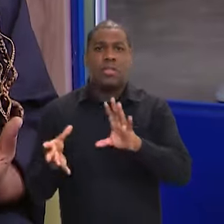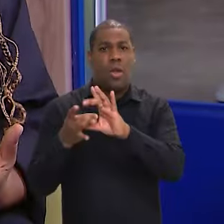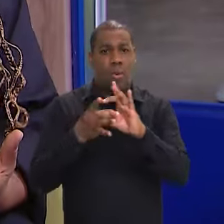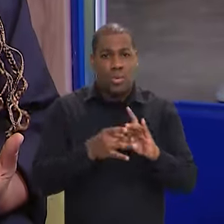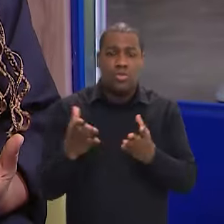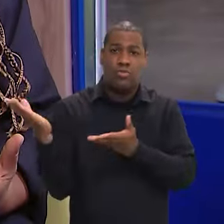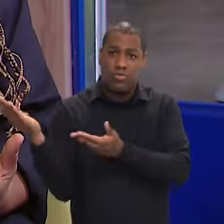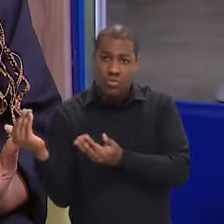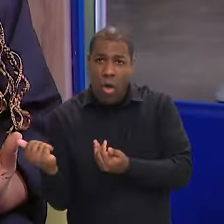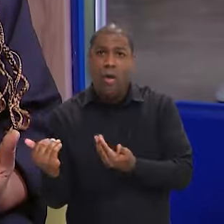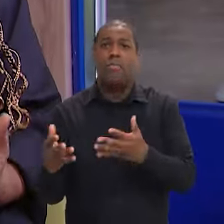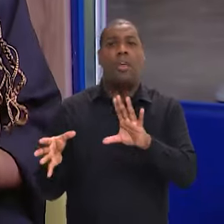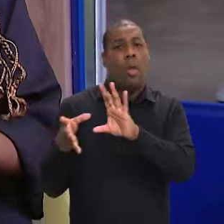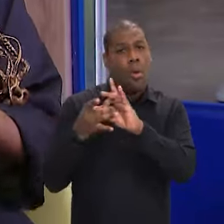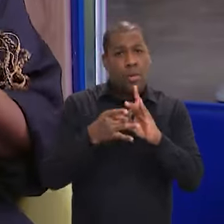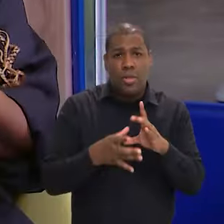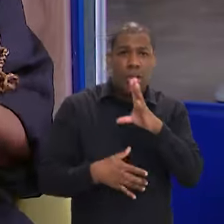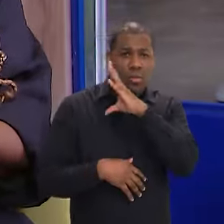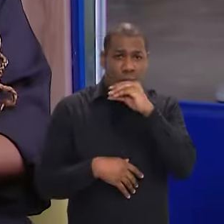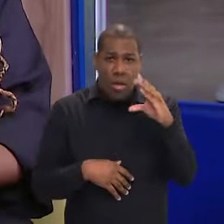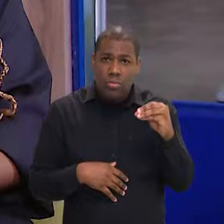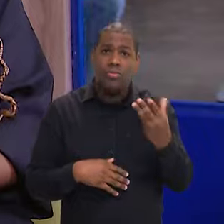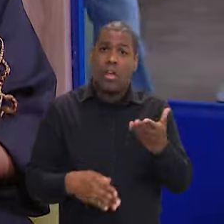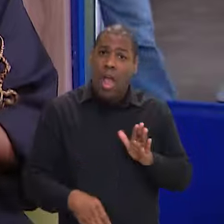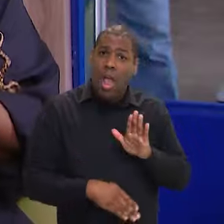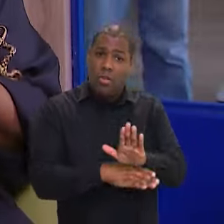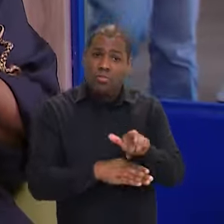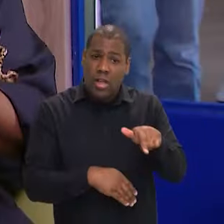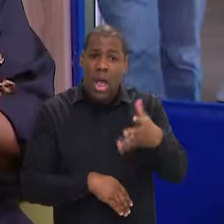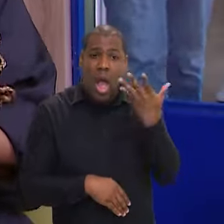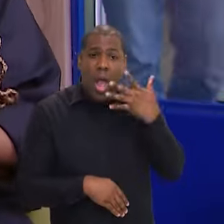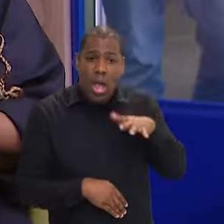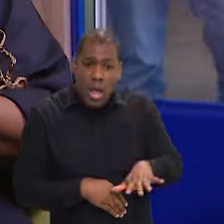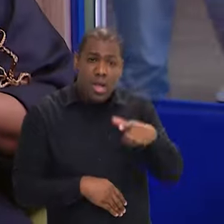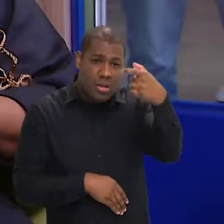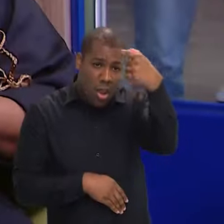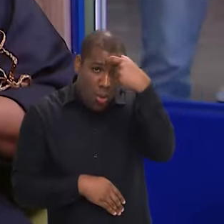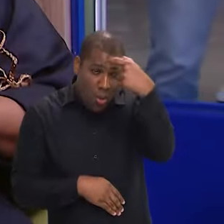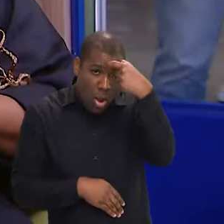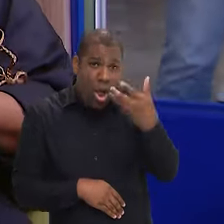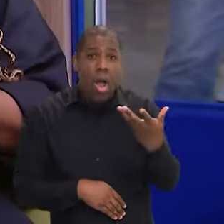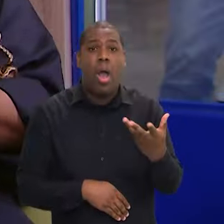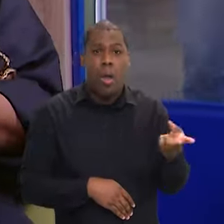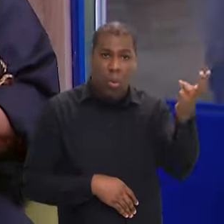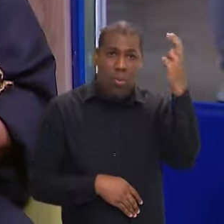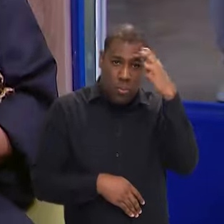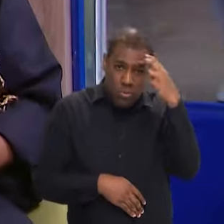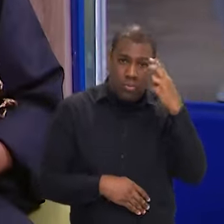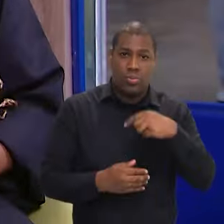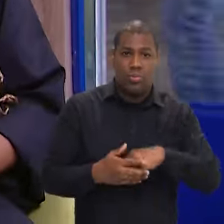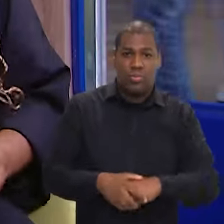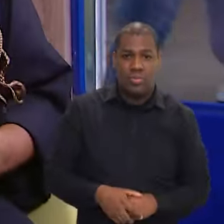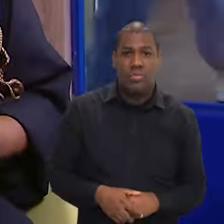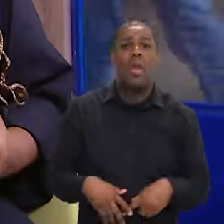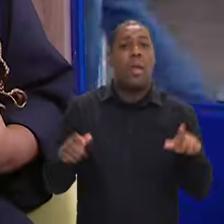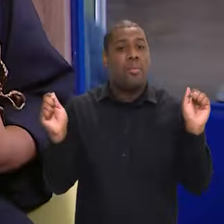oportunidade da criança trilhar o seu desenvolvimento seu amadurecimento e assim também os jovens, né? Então nós estamos trazendo também essa possibilidade de